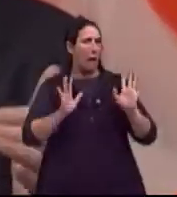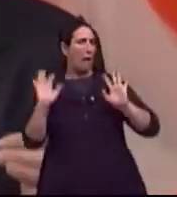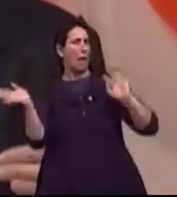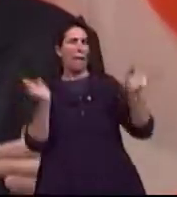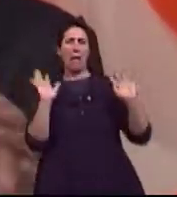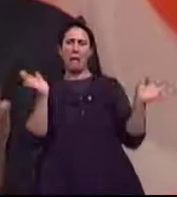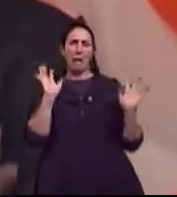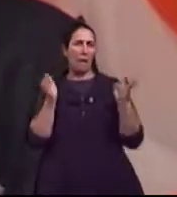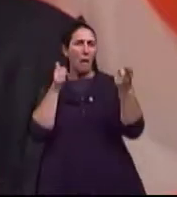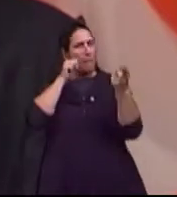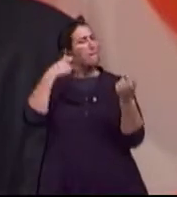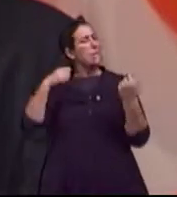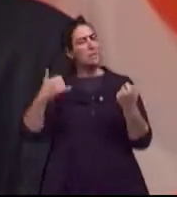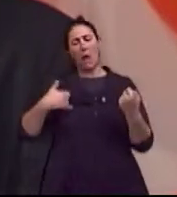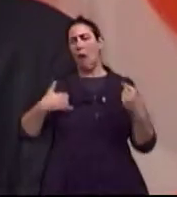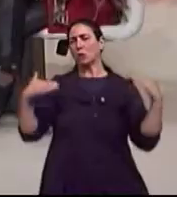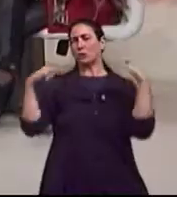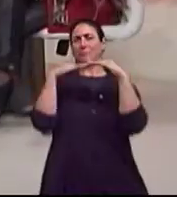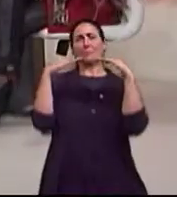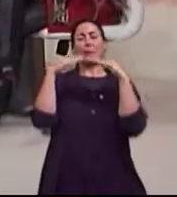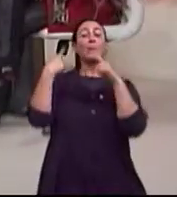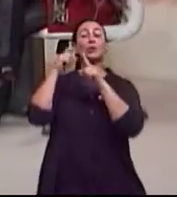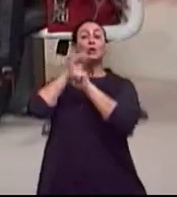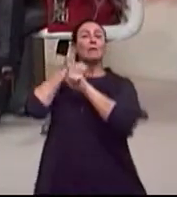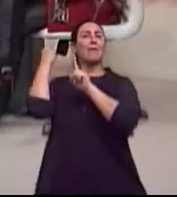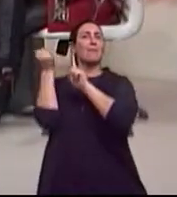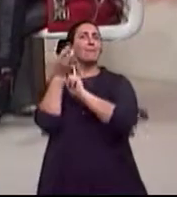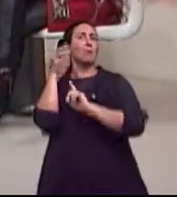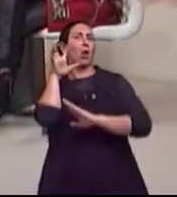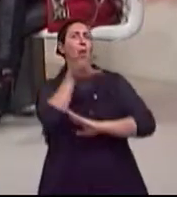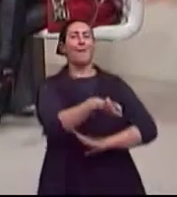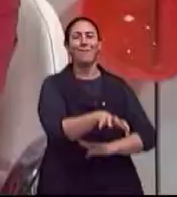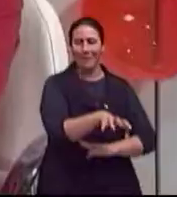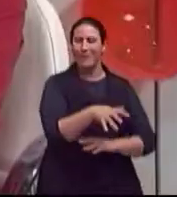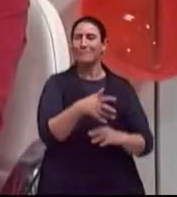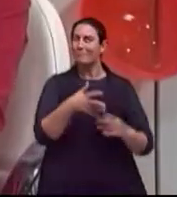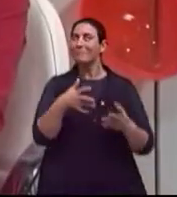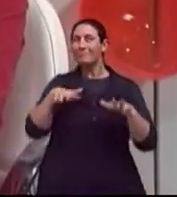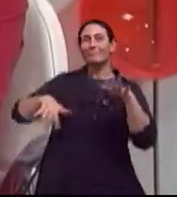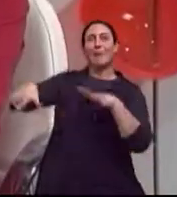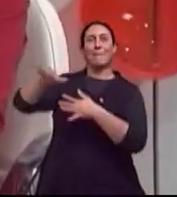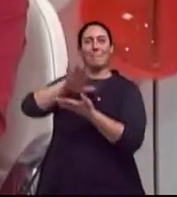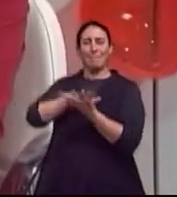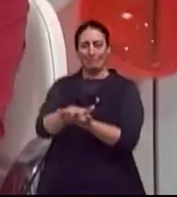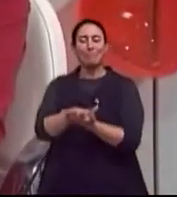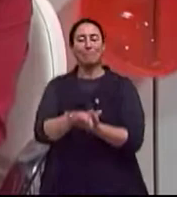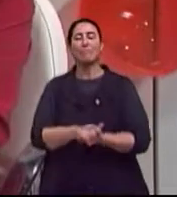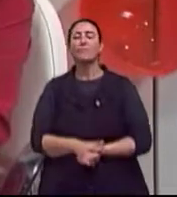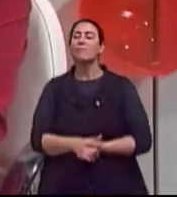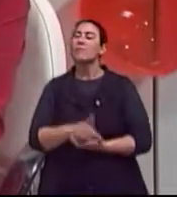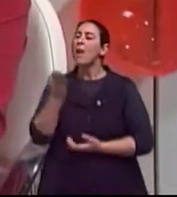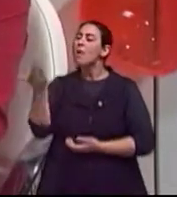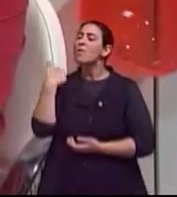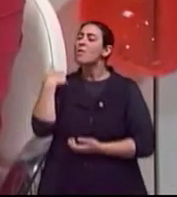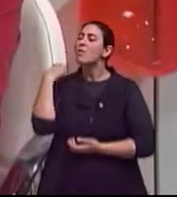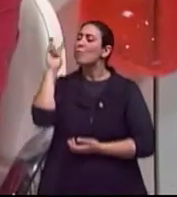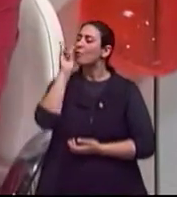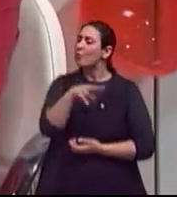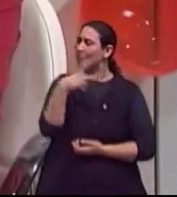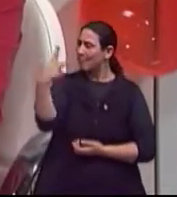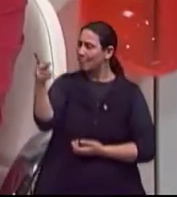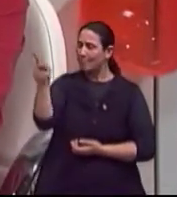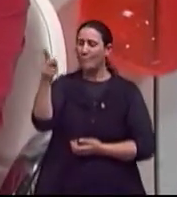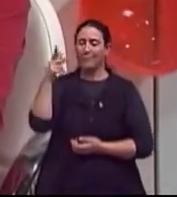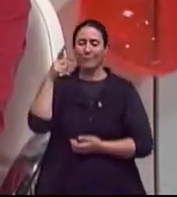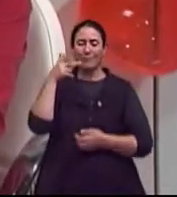né? Quando ela pega um mais novo, a sociedade já exerce um controle. O que a gente notou também no documentário, porque eu tive o privilégio de ver o documentário